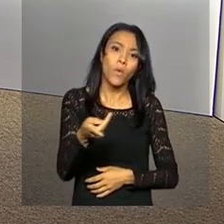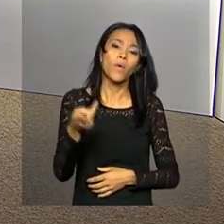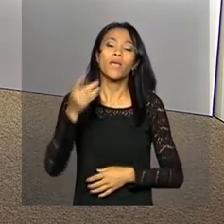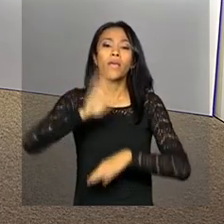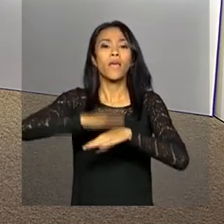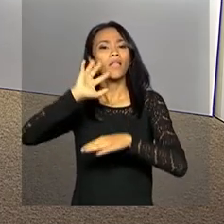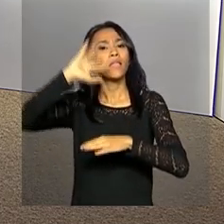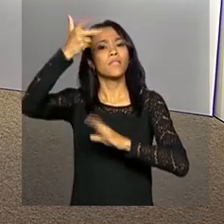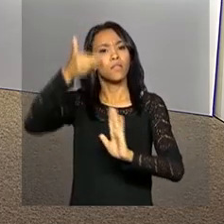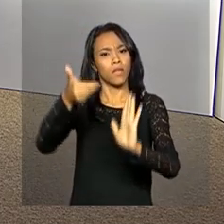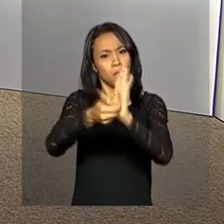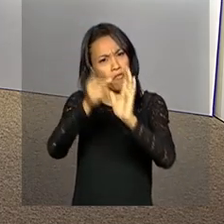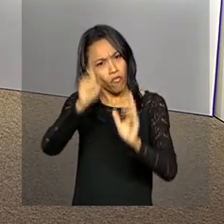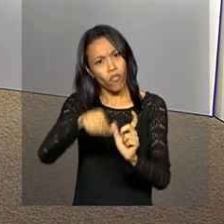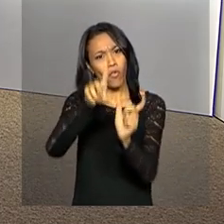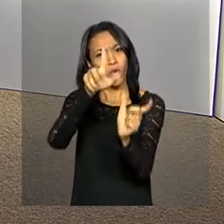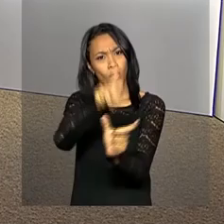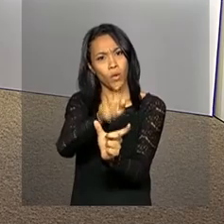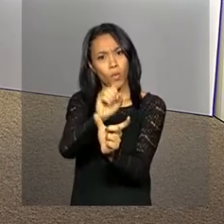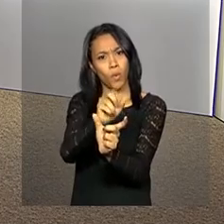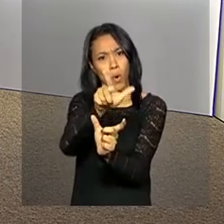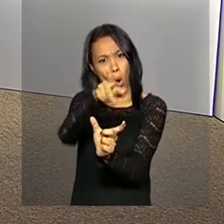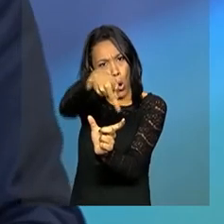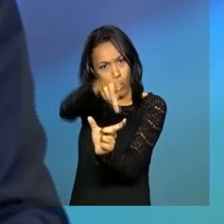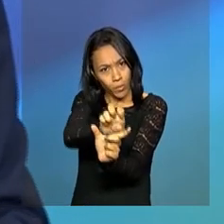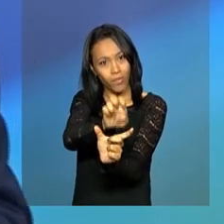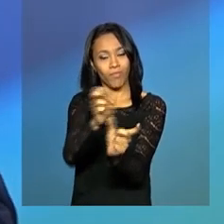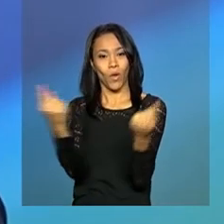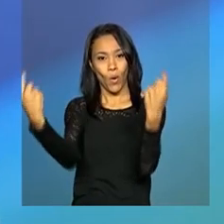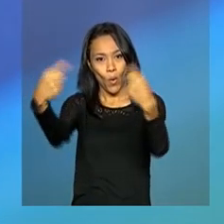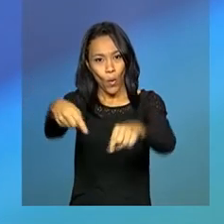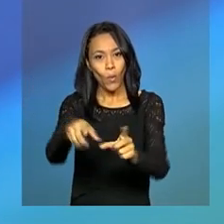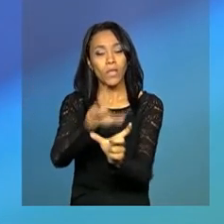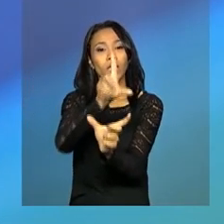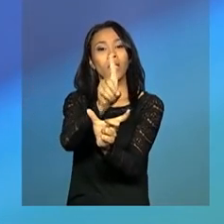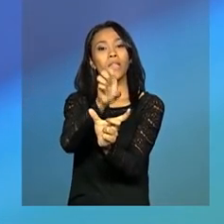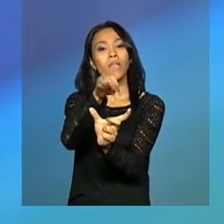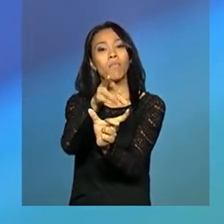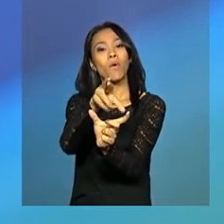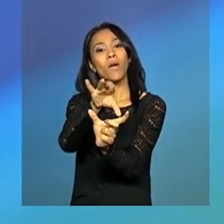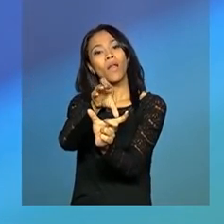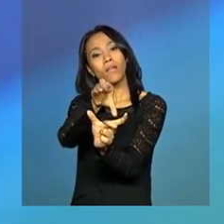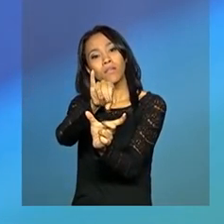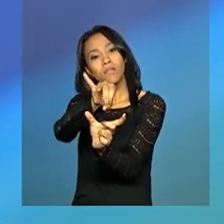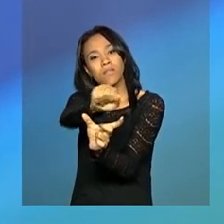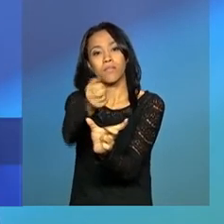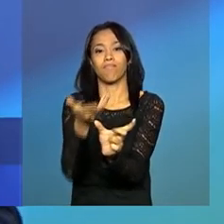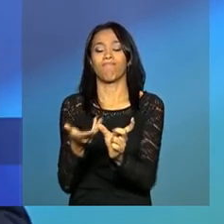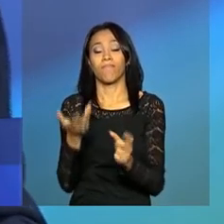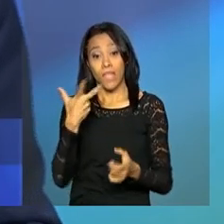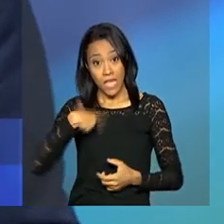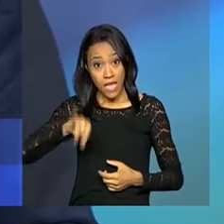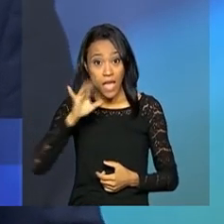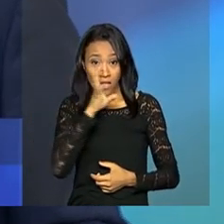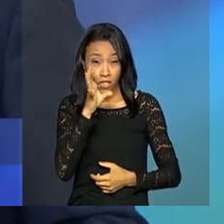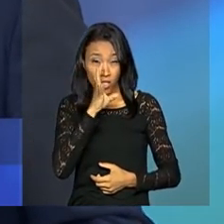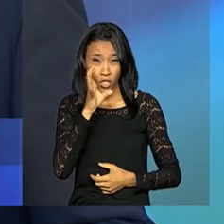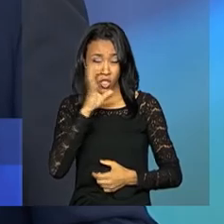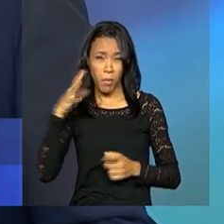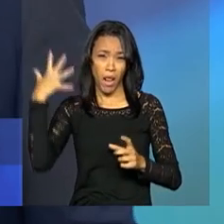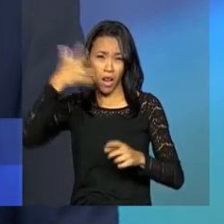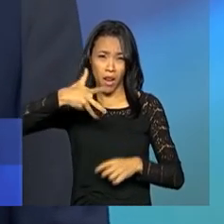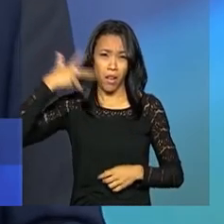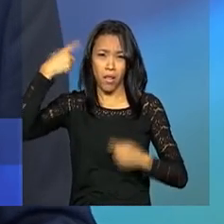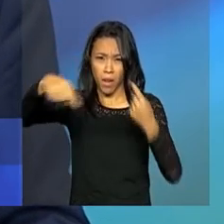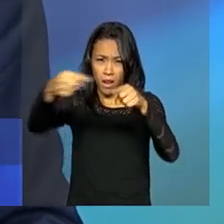Deputados foi um golpe na democracia. Quem acompanhou os debates viu que a decisão da Câmara dos